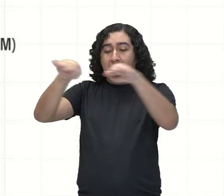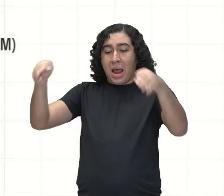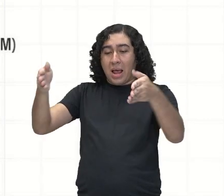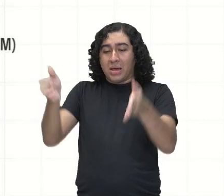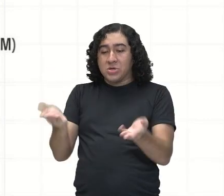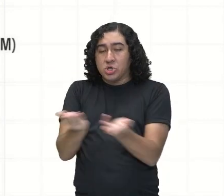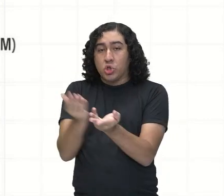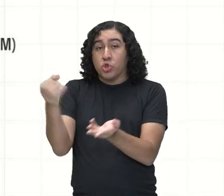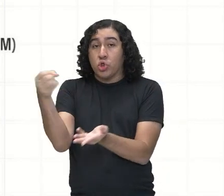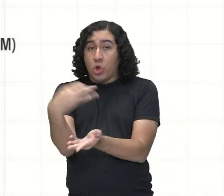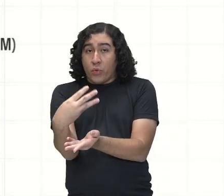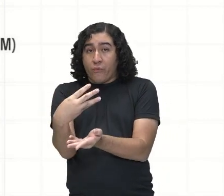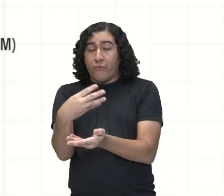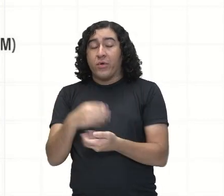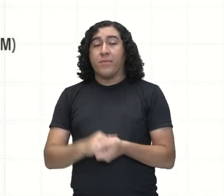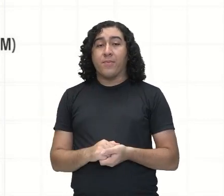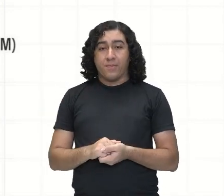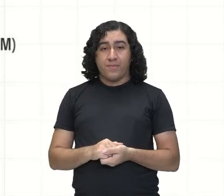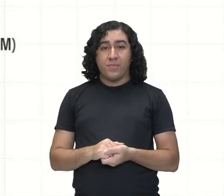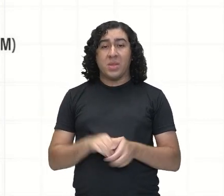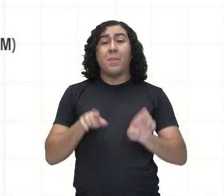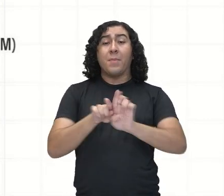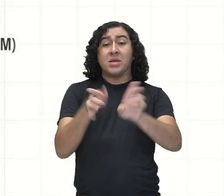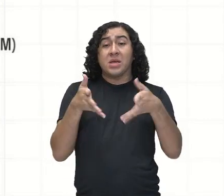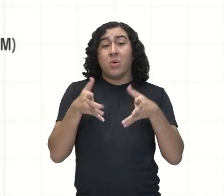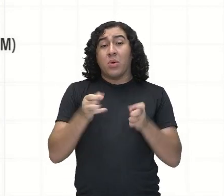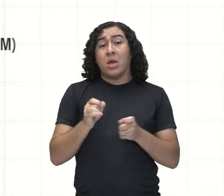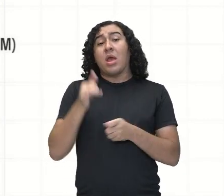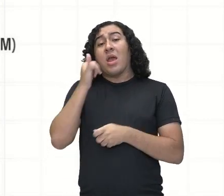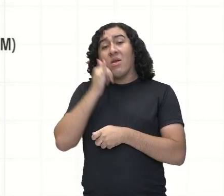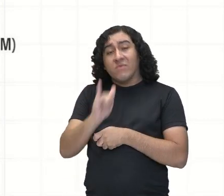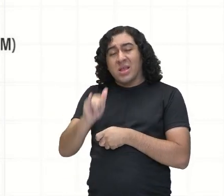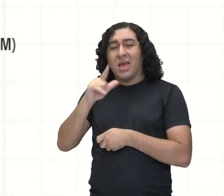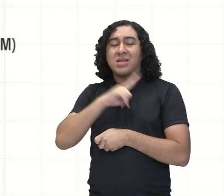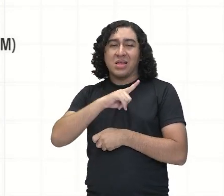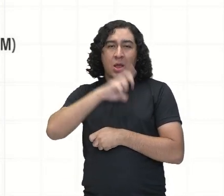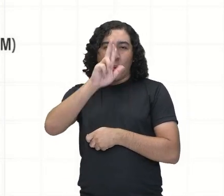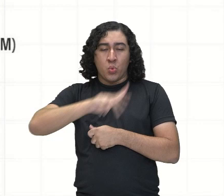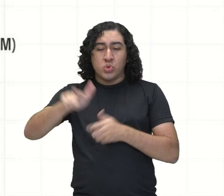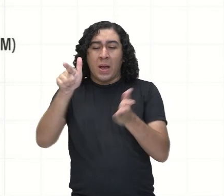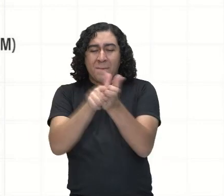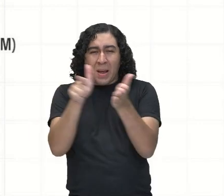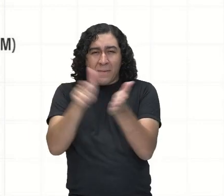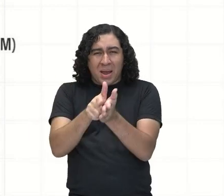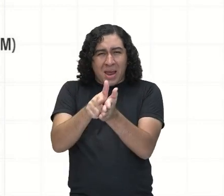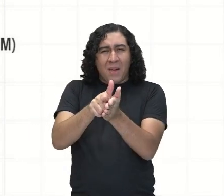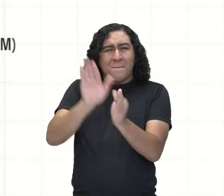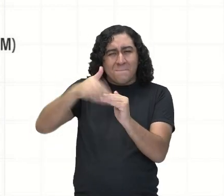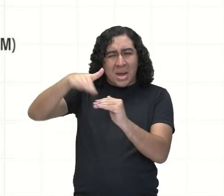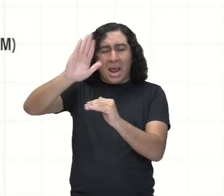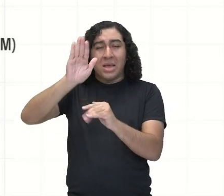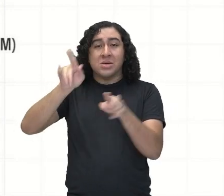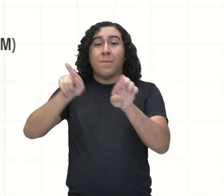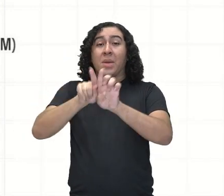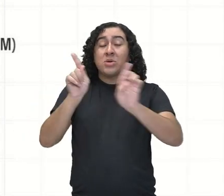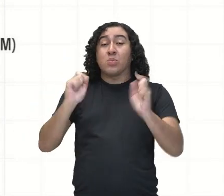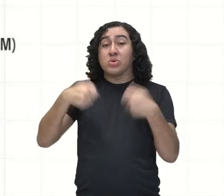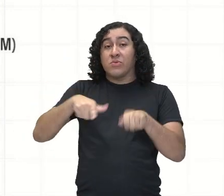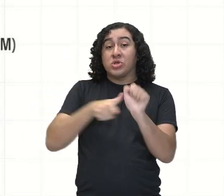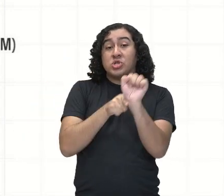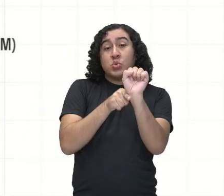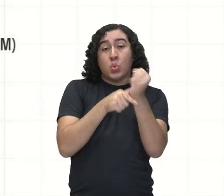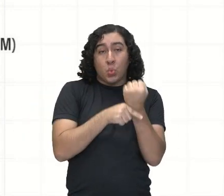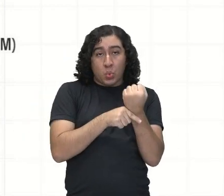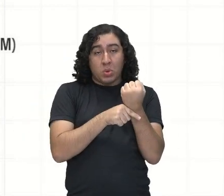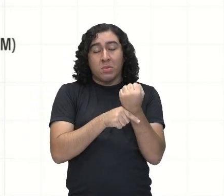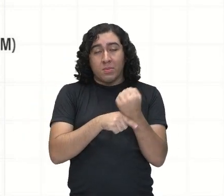Eles querem minimizar o uso de material, né? De embalagem. Enquanto ainda garantem que a embalagem cubra completamente a pizza.